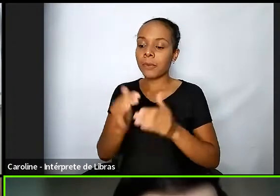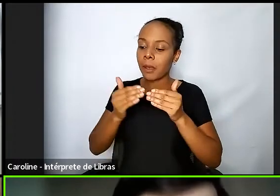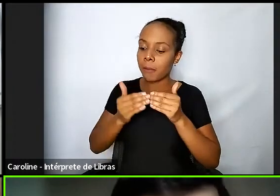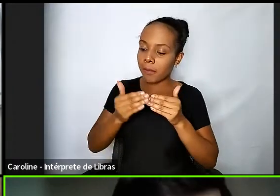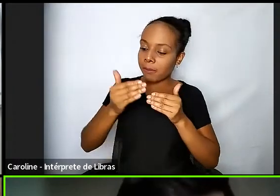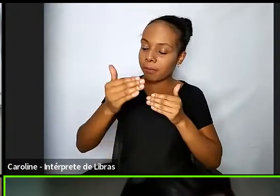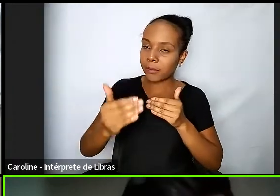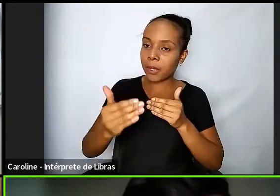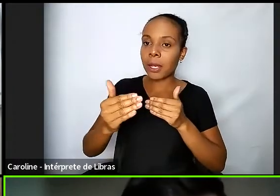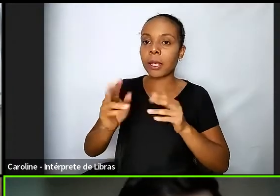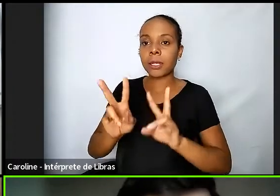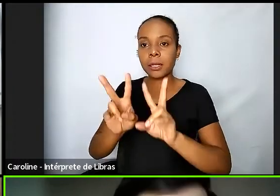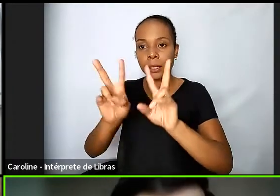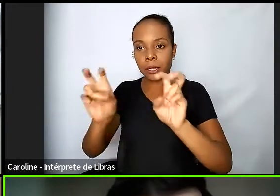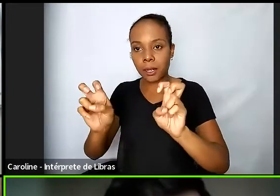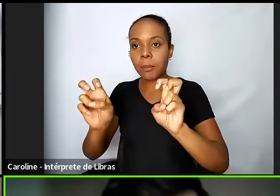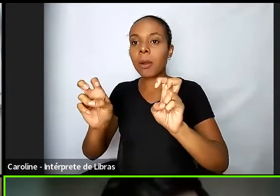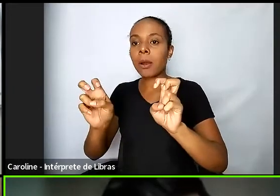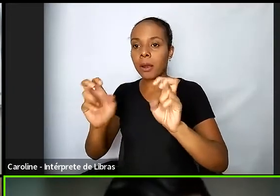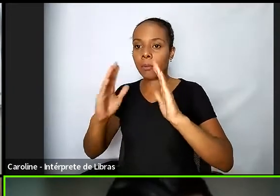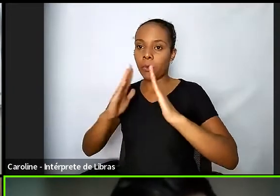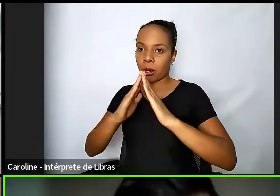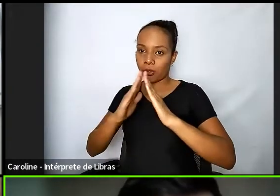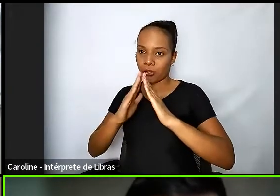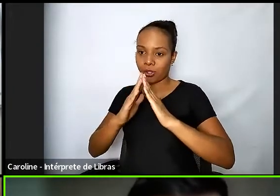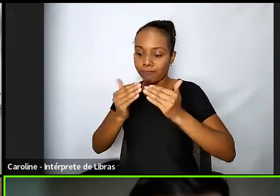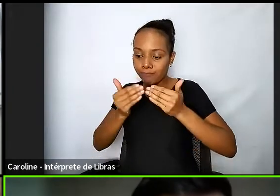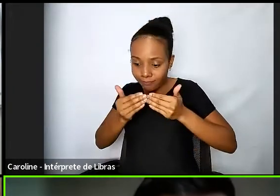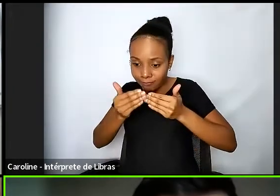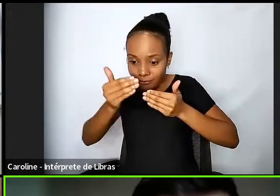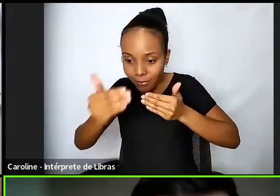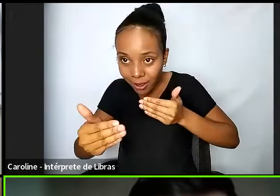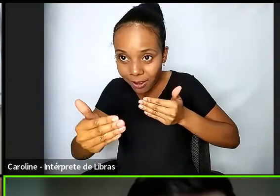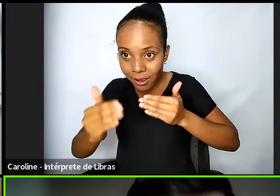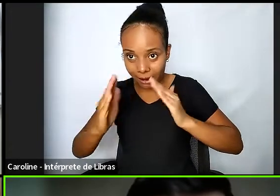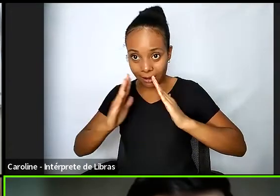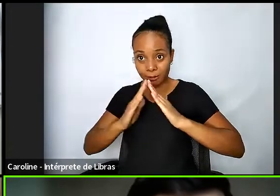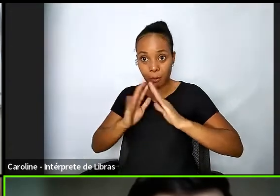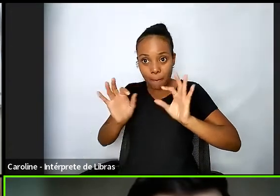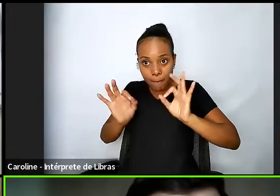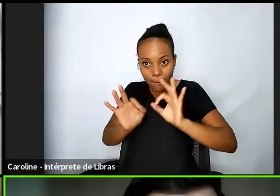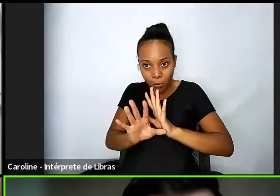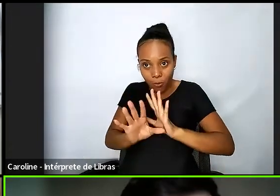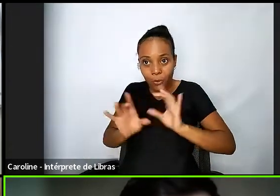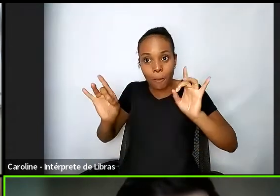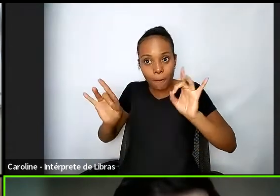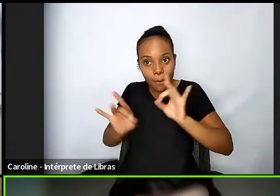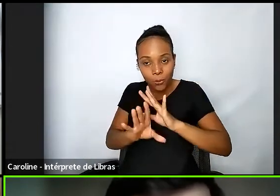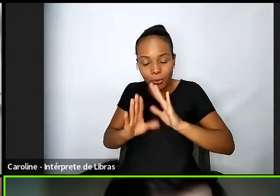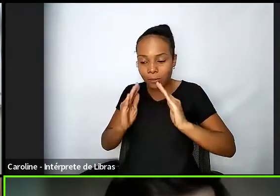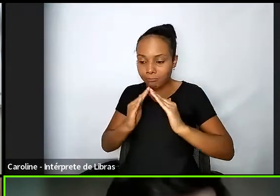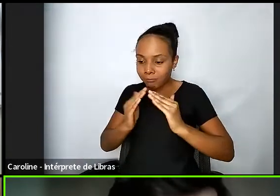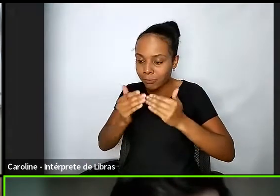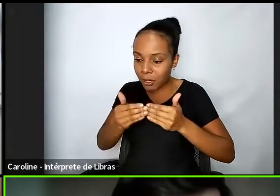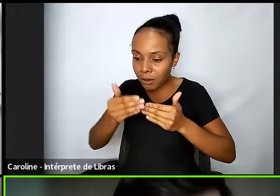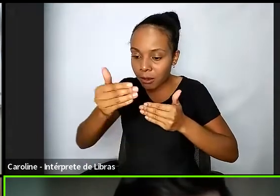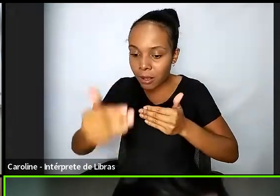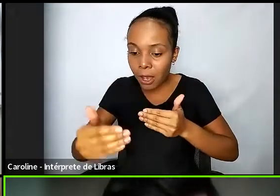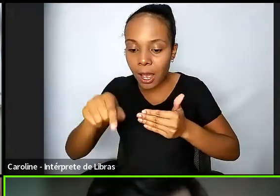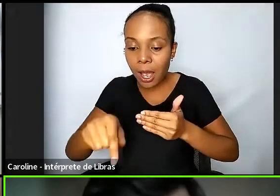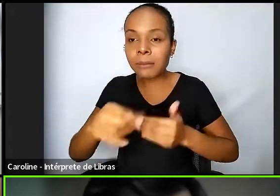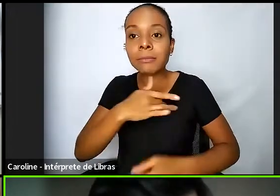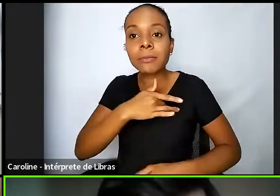saúde por exemplo terá melhores condições de fazer um acompanhamento sistemático e longitudinal